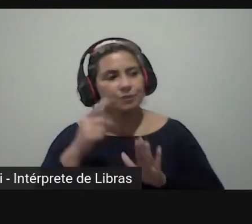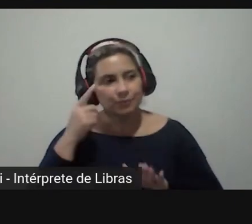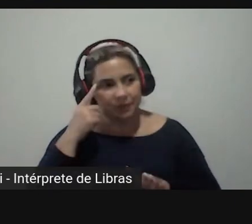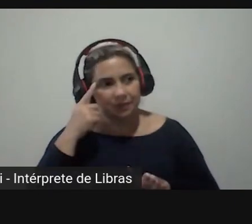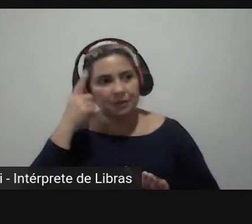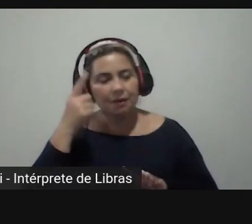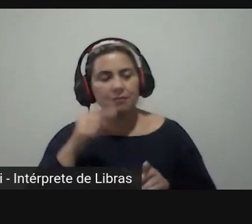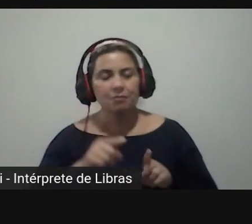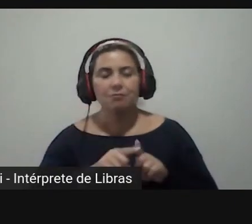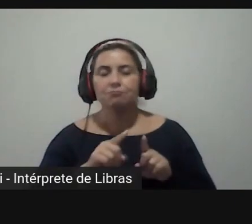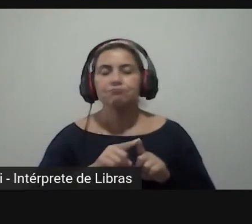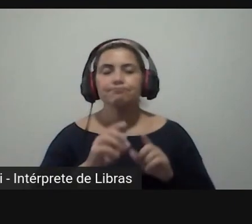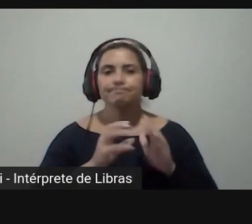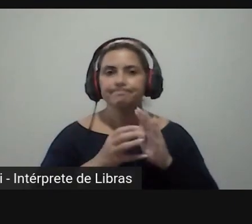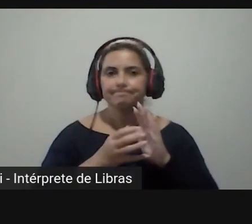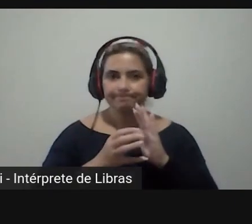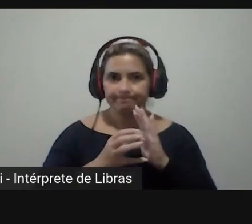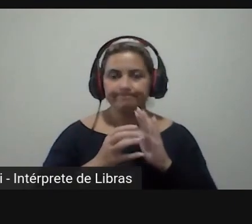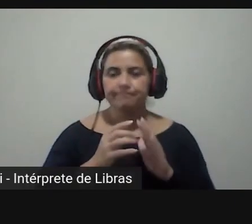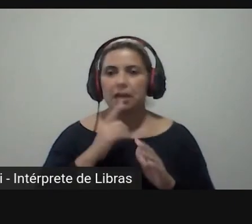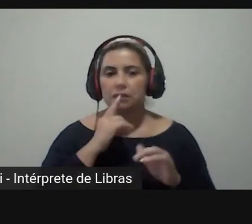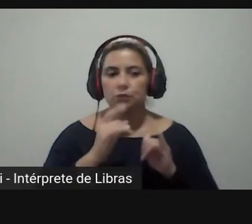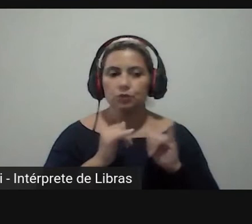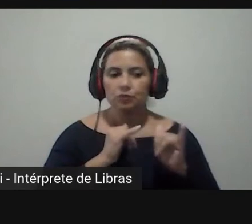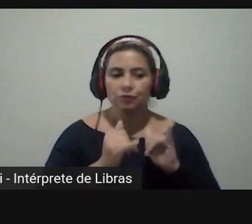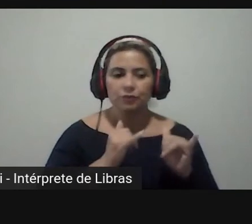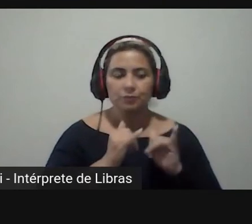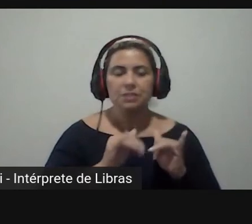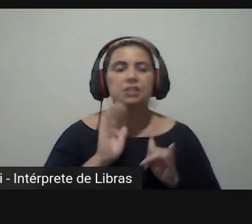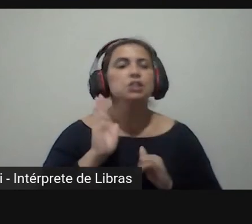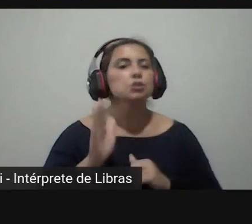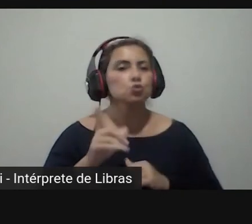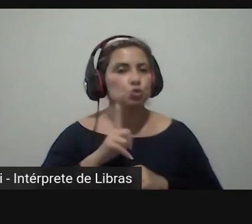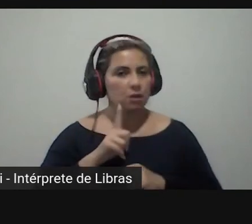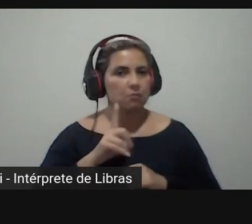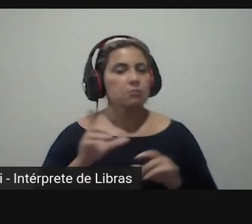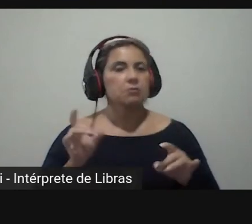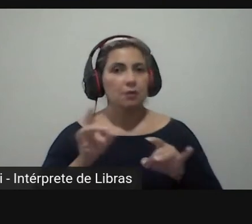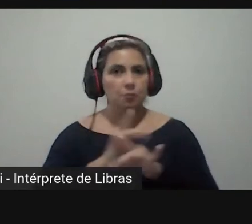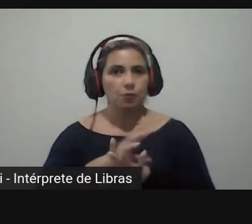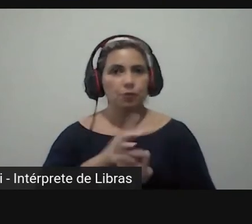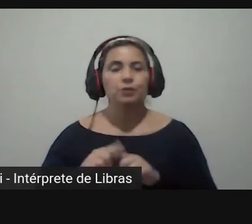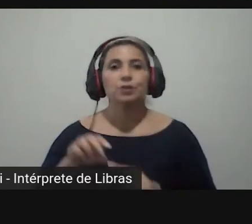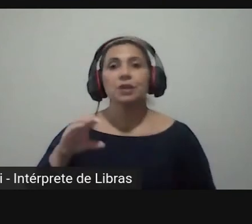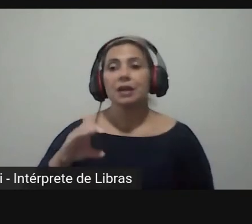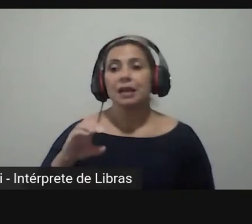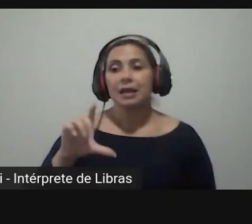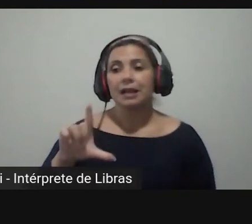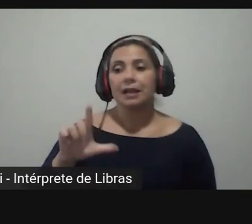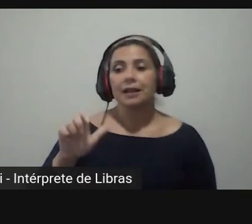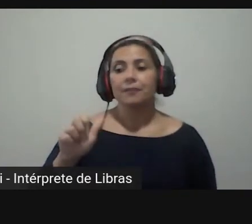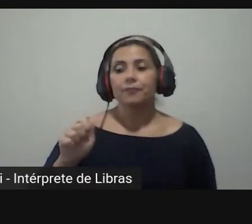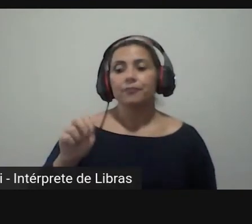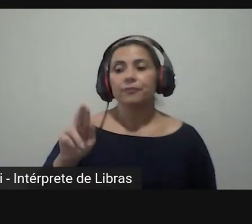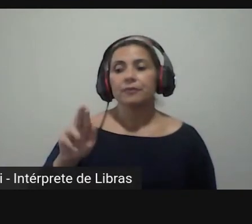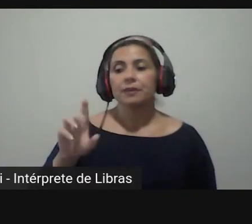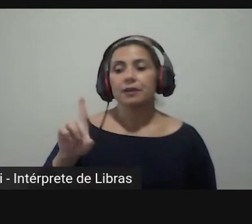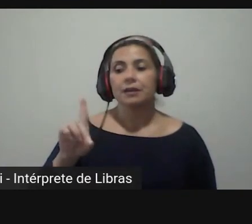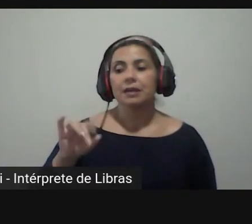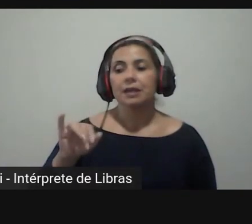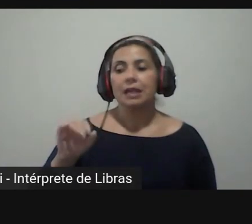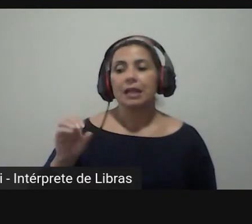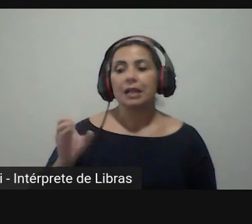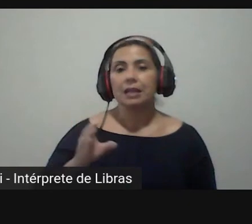você dá uma olhada nisso viu Cristian porque já está em andamento fala com o Cláudio Nazareno que eu acho que é a pessoa que mais está entendendo disso